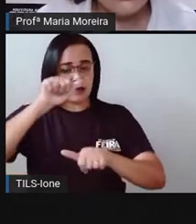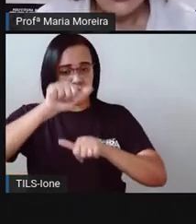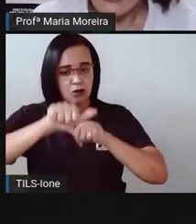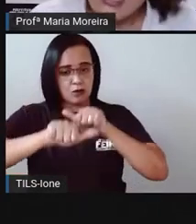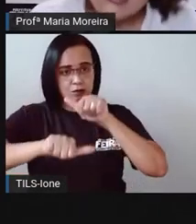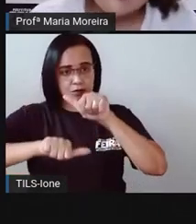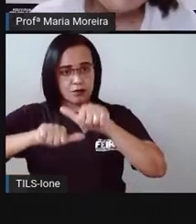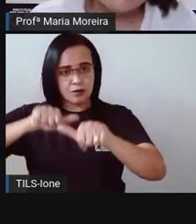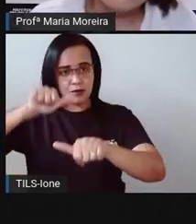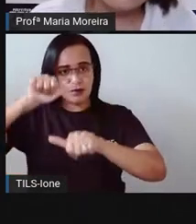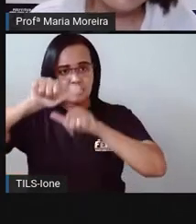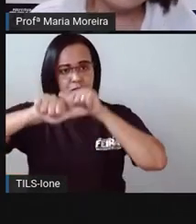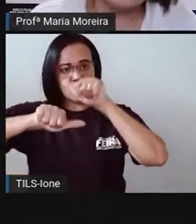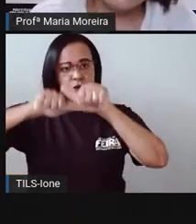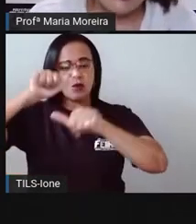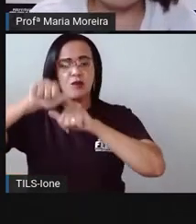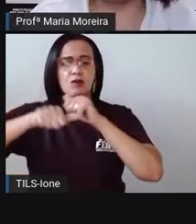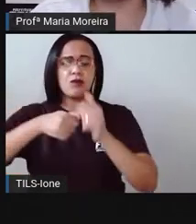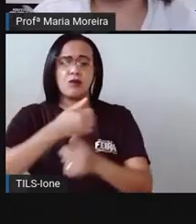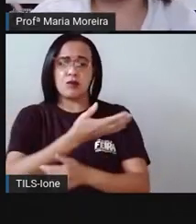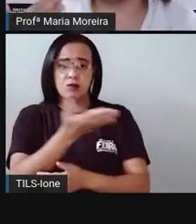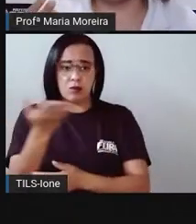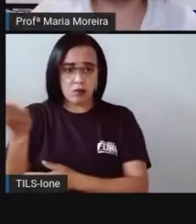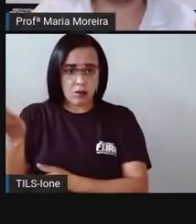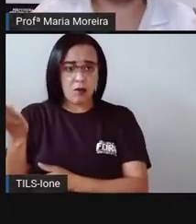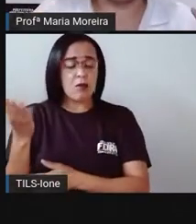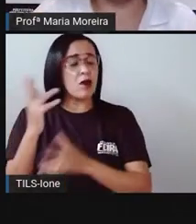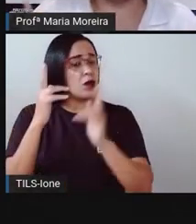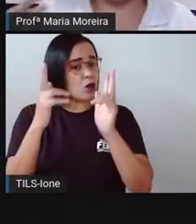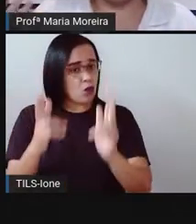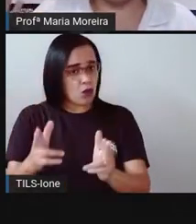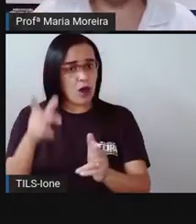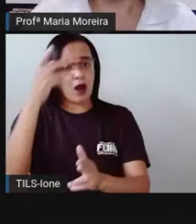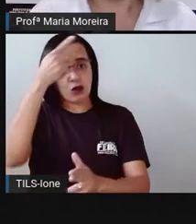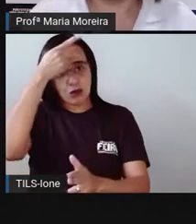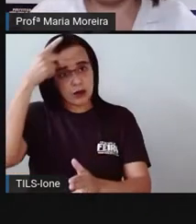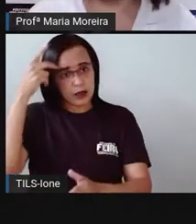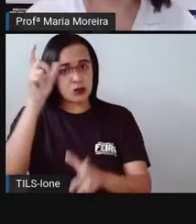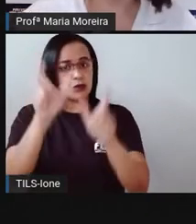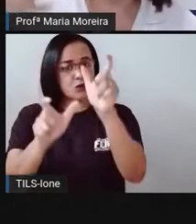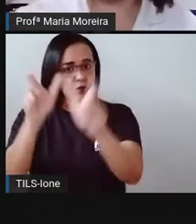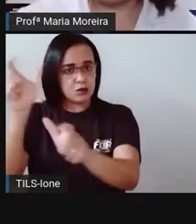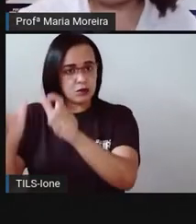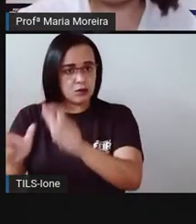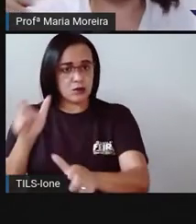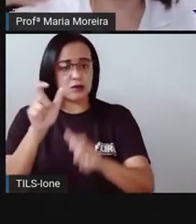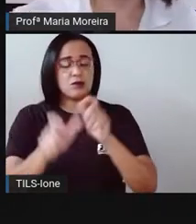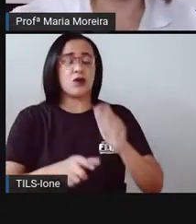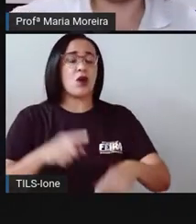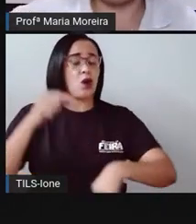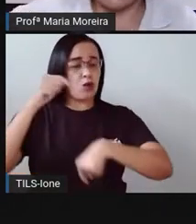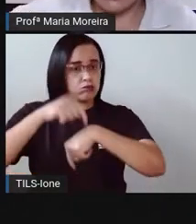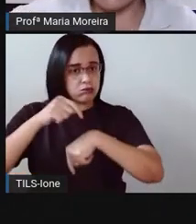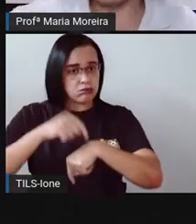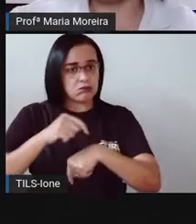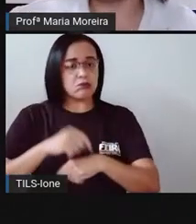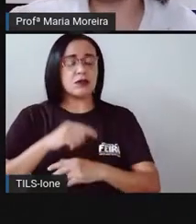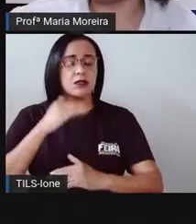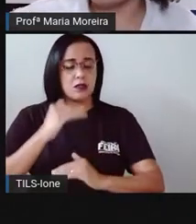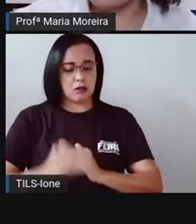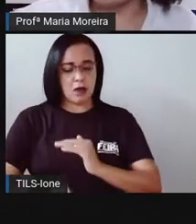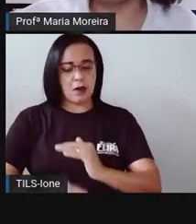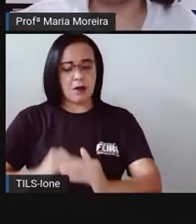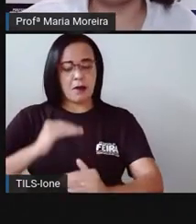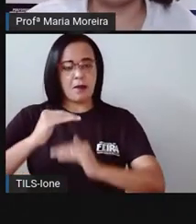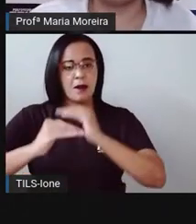transformações. Assim somos nós. À medida que o tempo vai passando, né? A gente vai, o quê? Crescendo, e